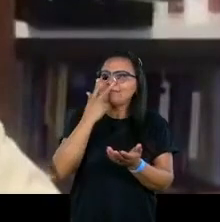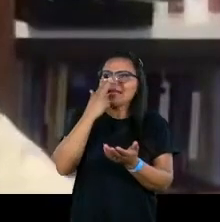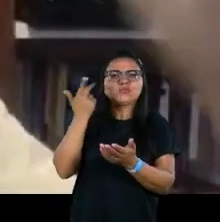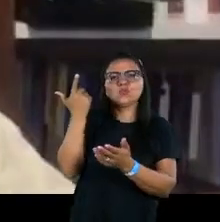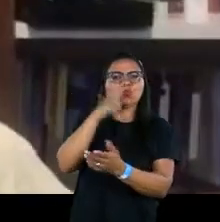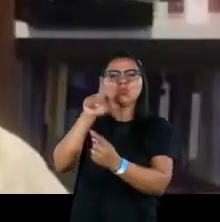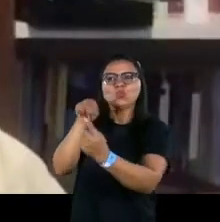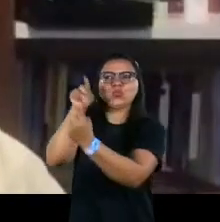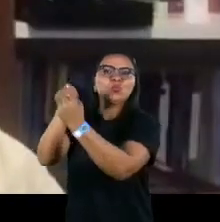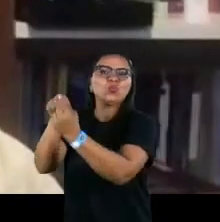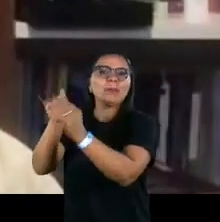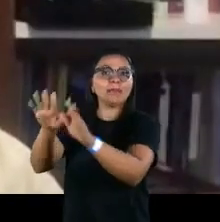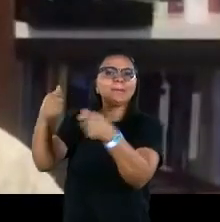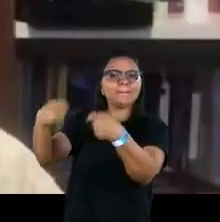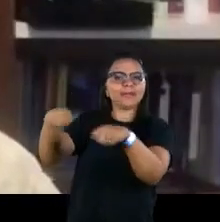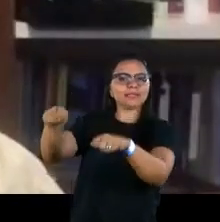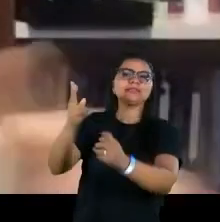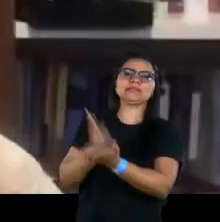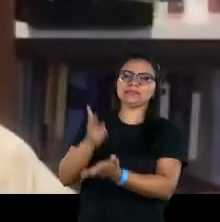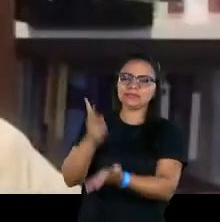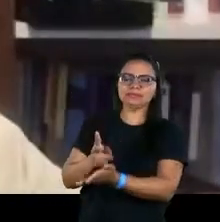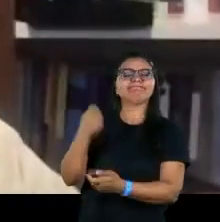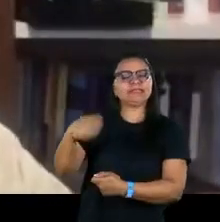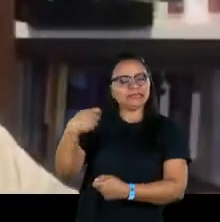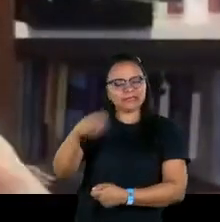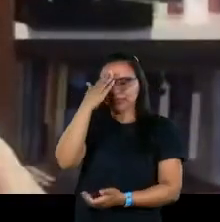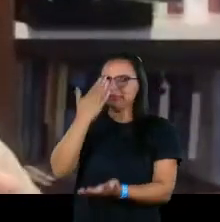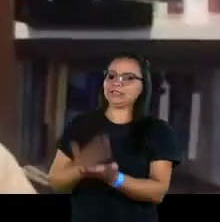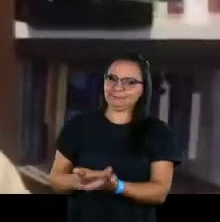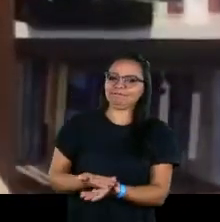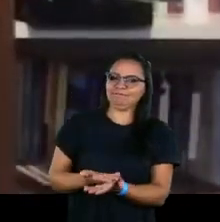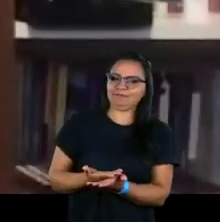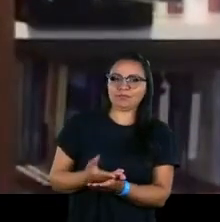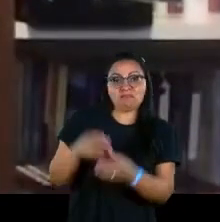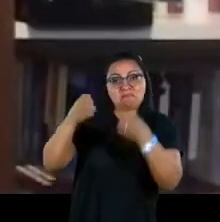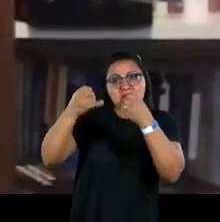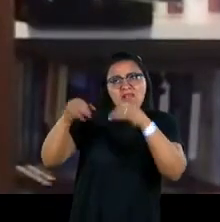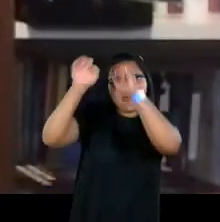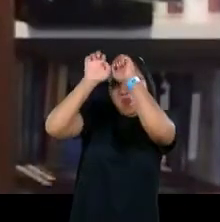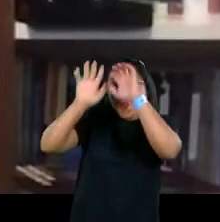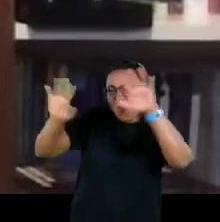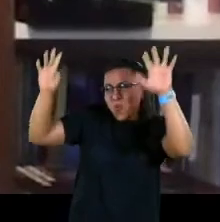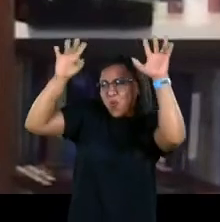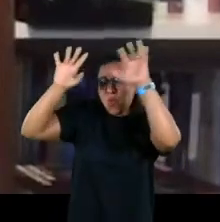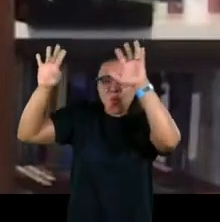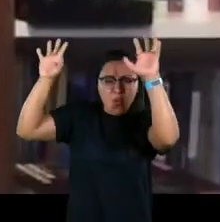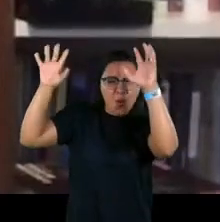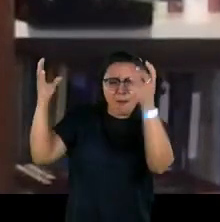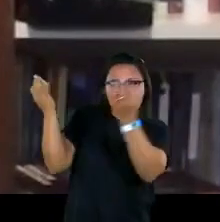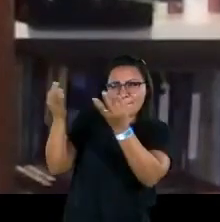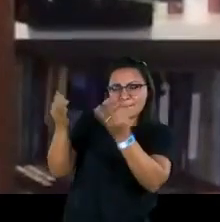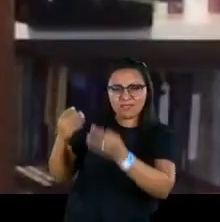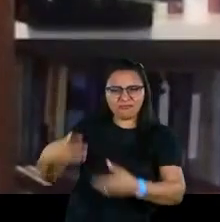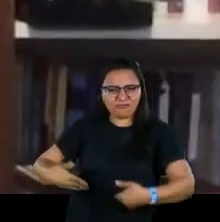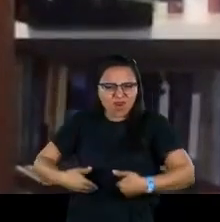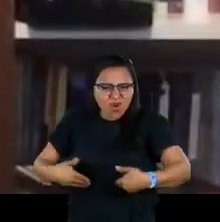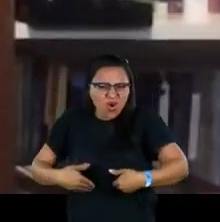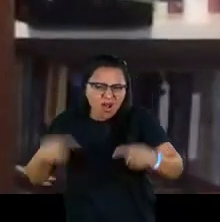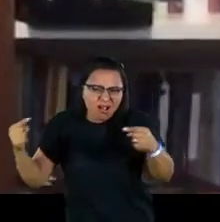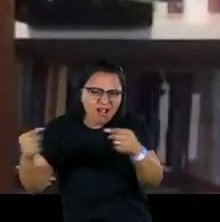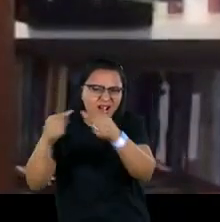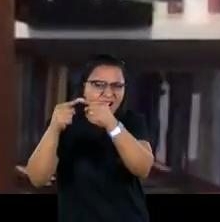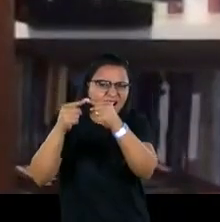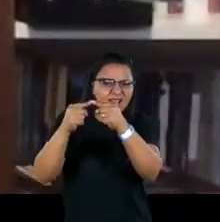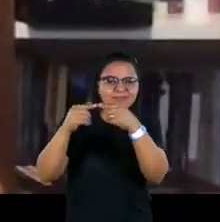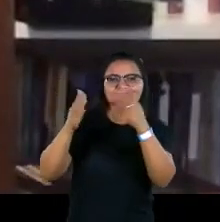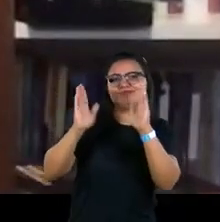inalcançável, mas indispensável, ao mesmo tempo. Então, falar de utopia e falar da fome como, combate à fome como utopia,